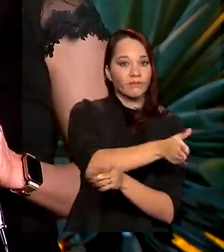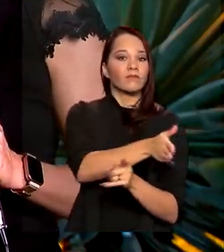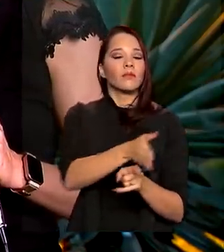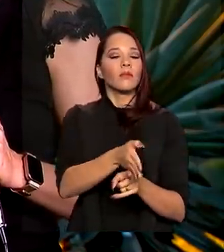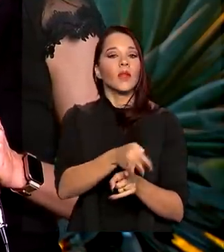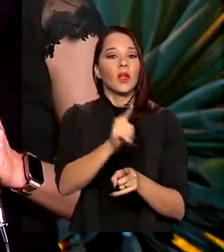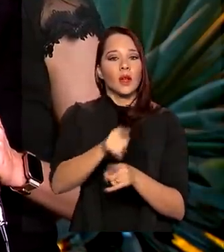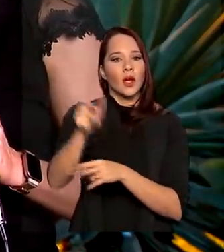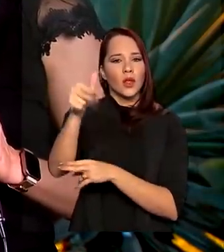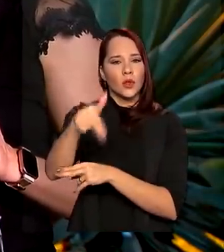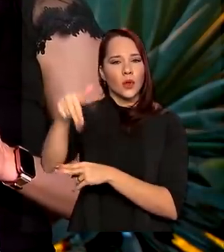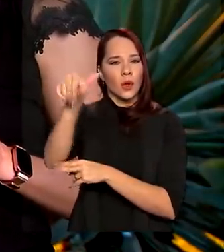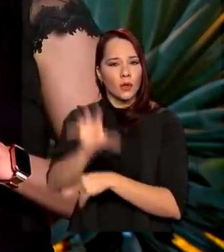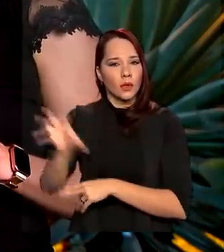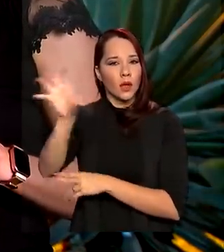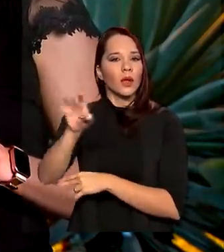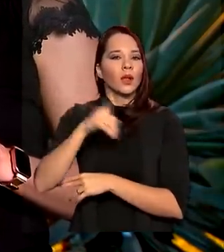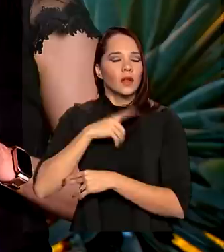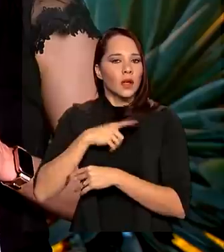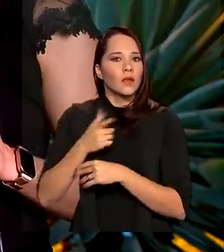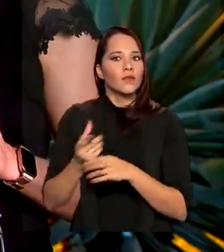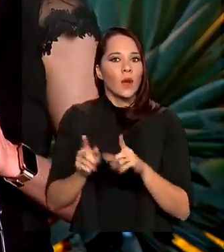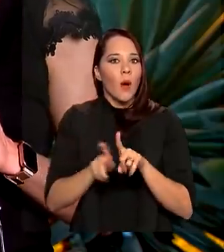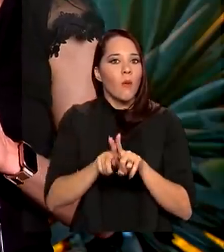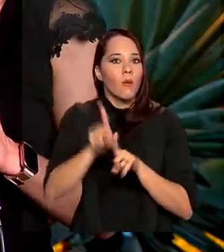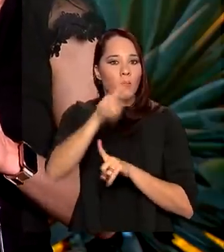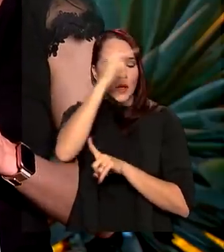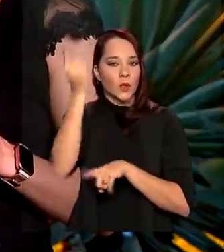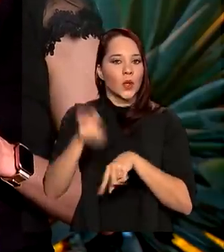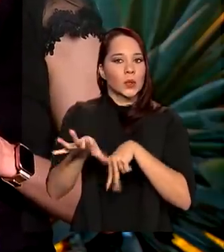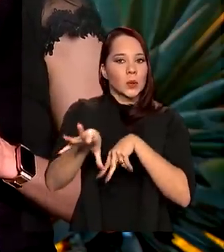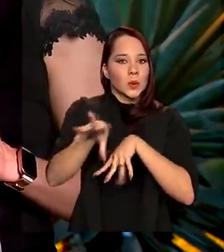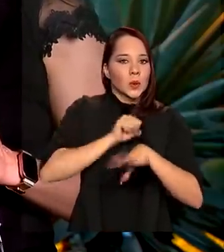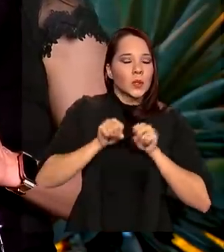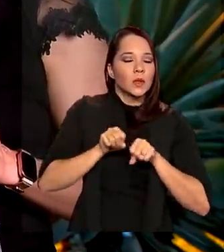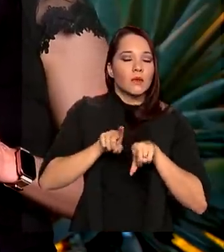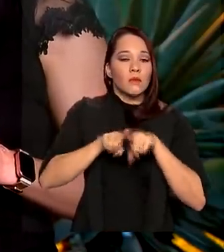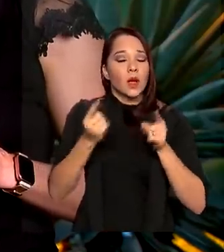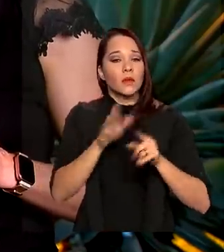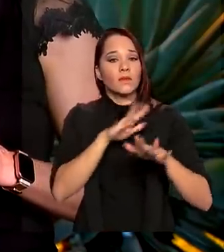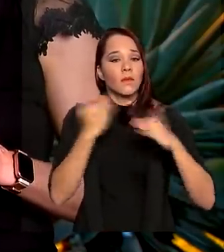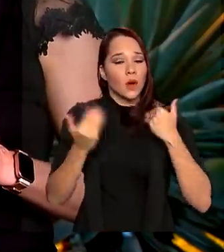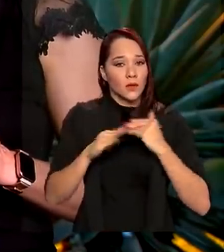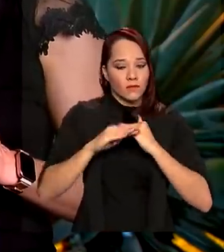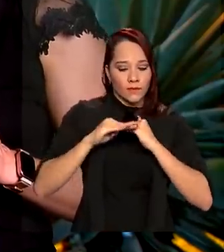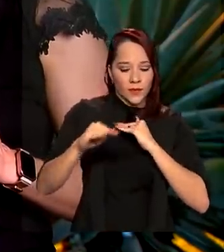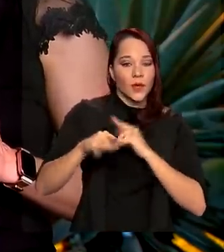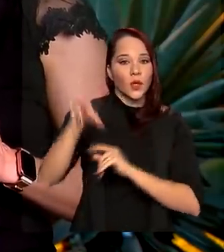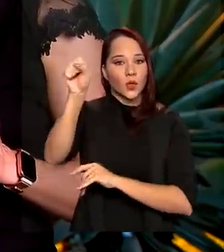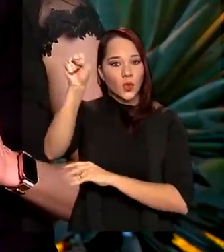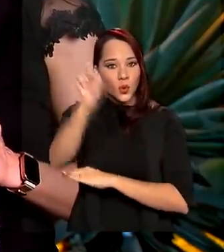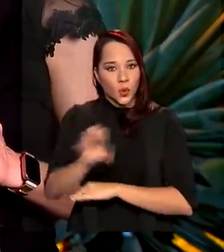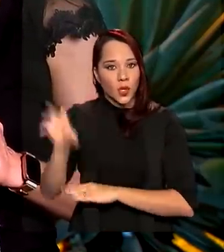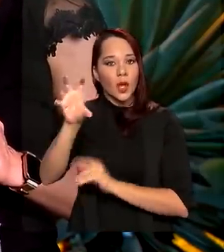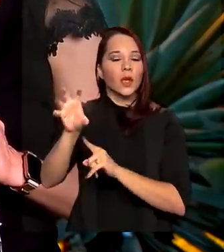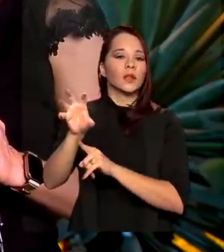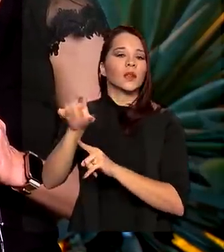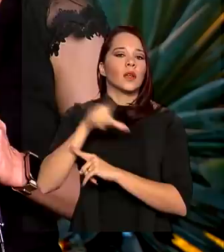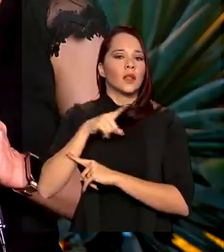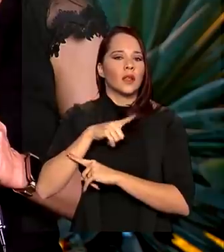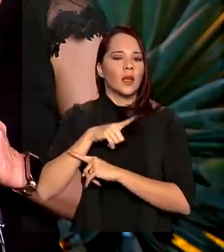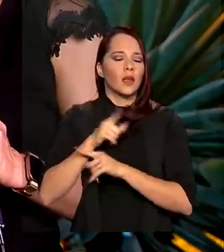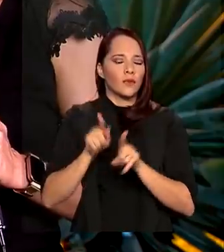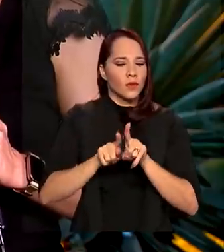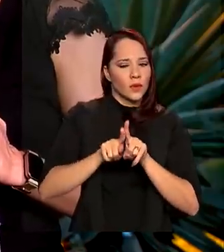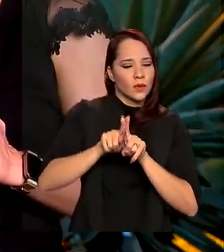No nordeste, houve aumento de infectados, mas estabilização de mortes. O sudeste apresentou leve crescimento